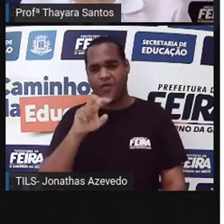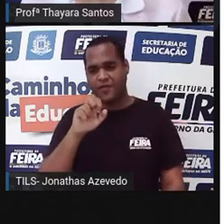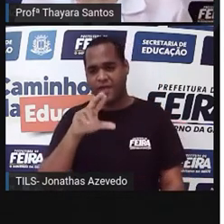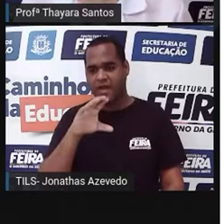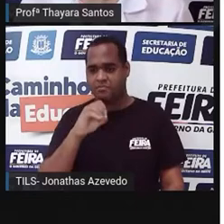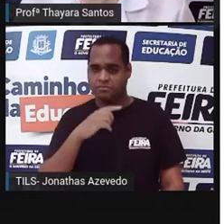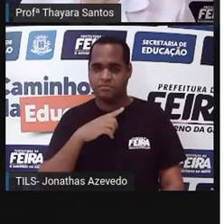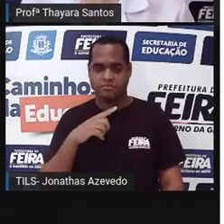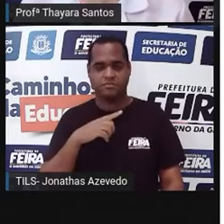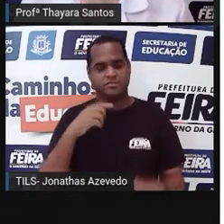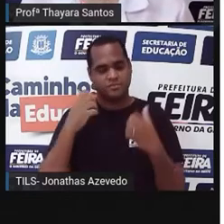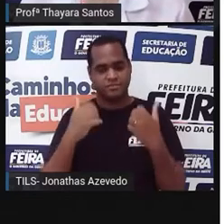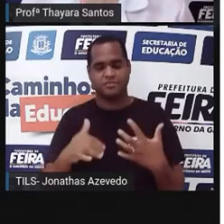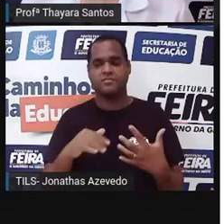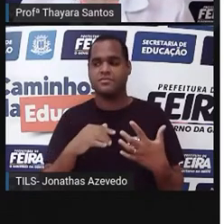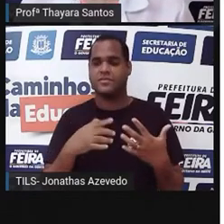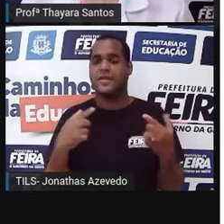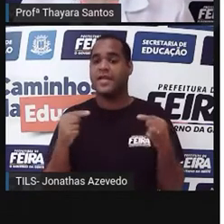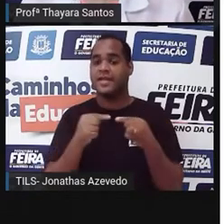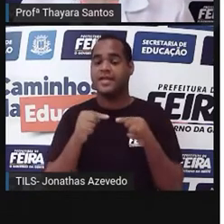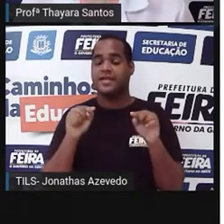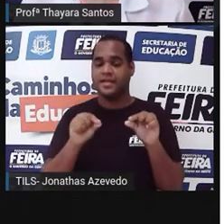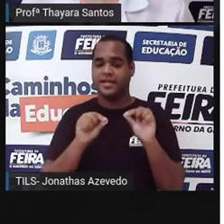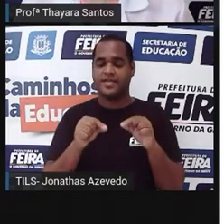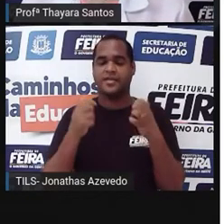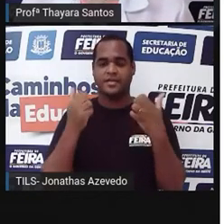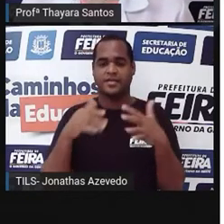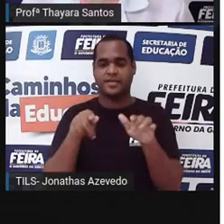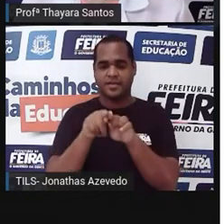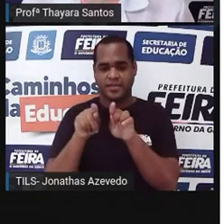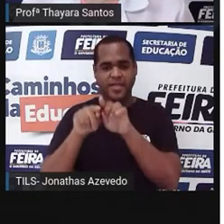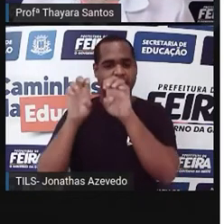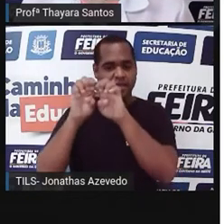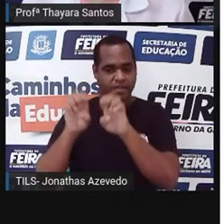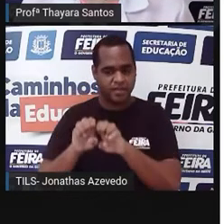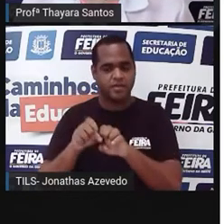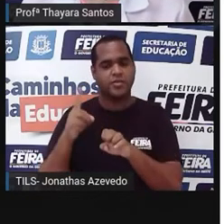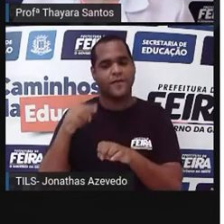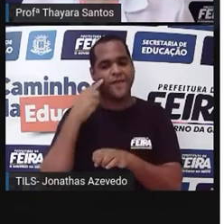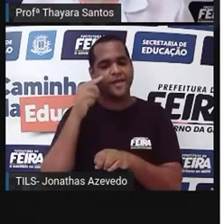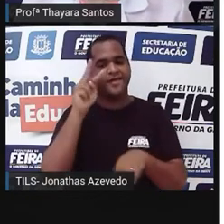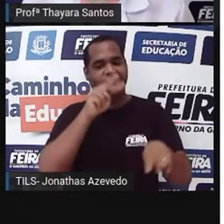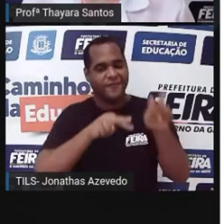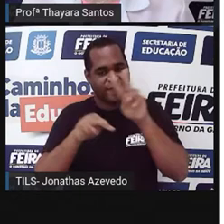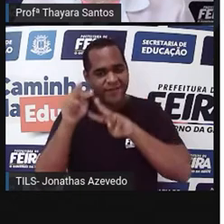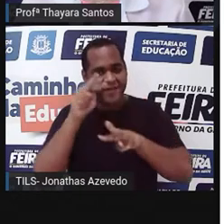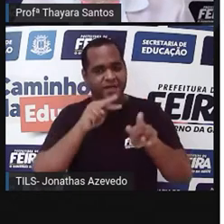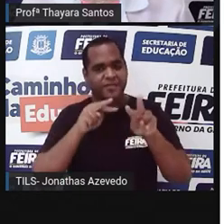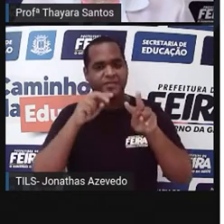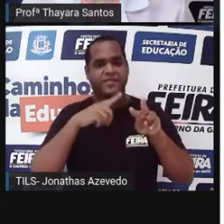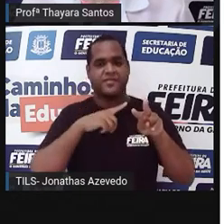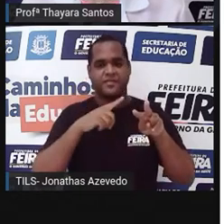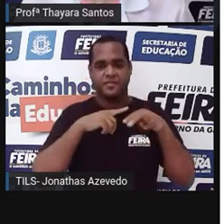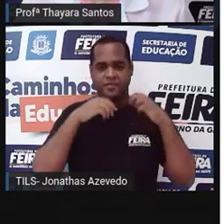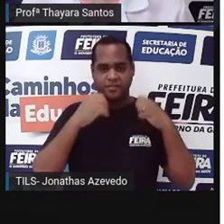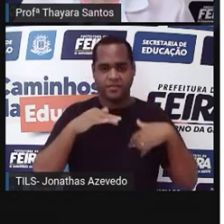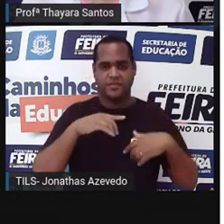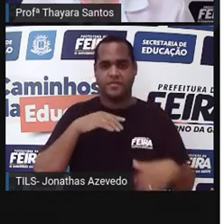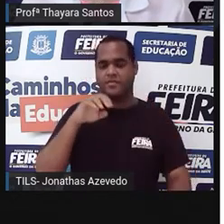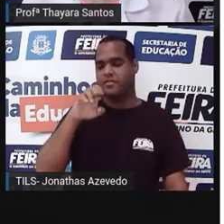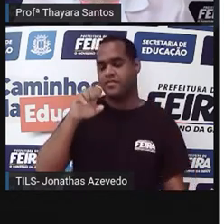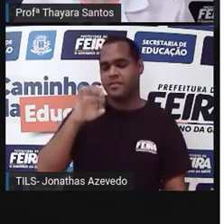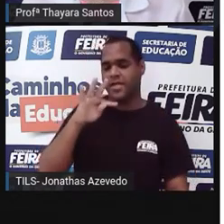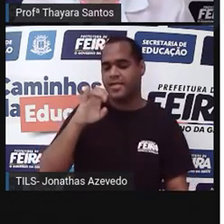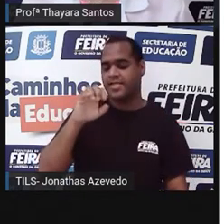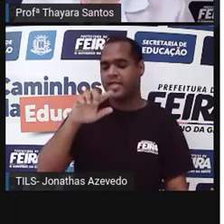hermafrodita. Aqui, no ovário, vai ter essa estrutura que a gente visualiza em cima, que é o estilete